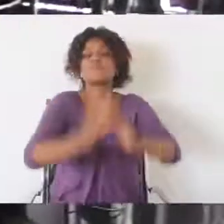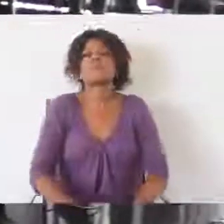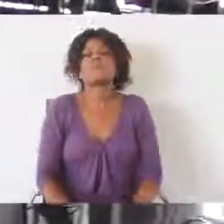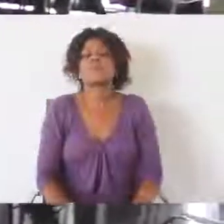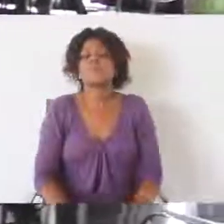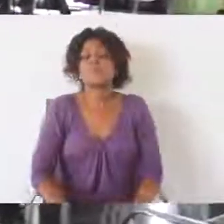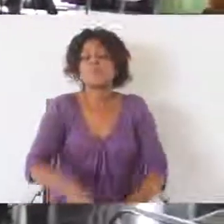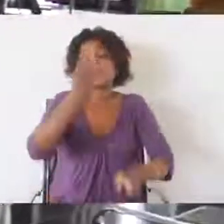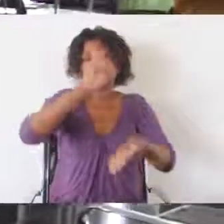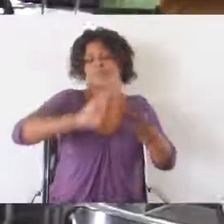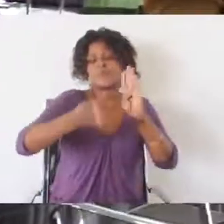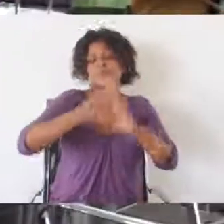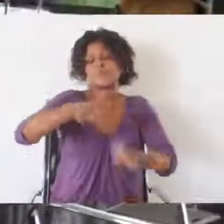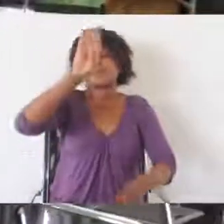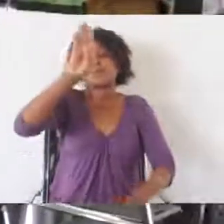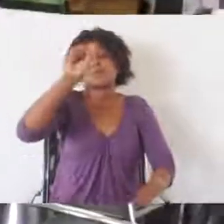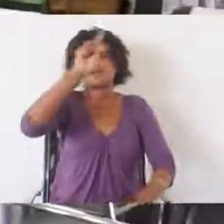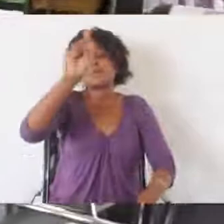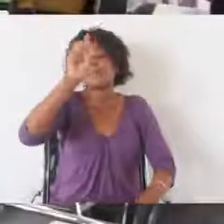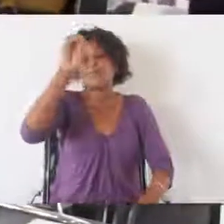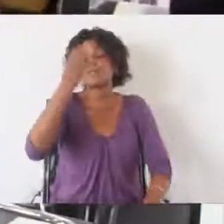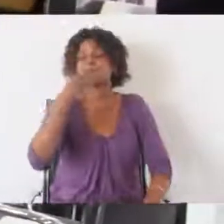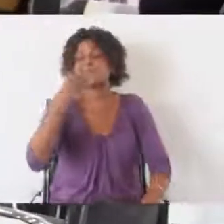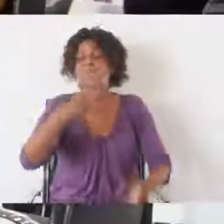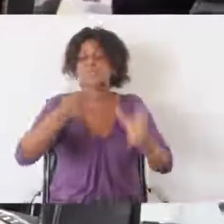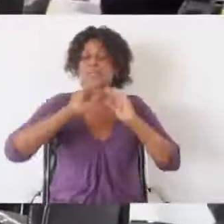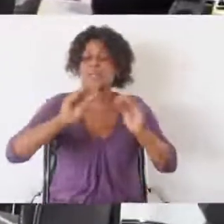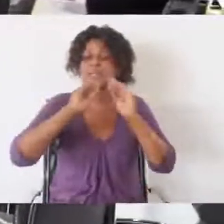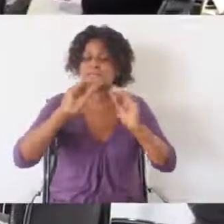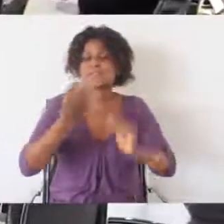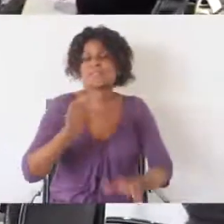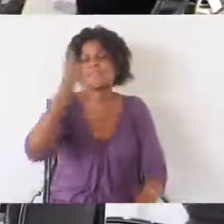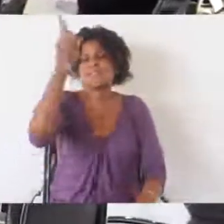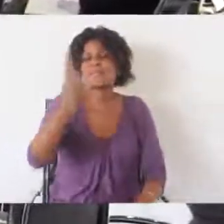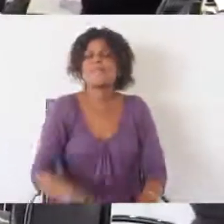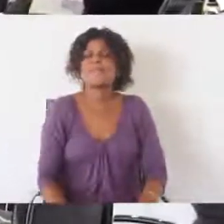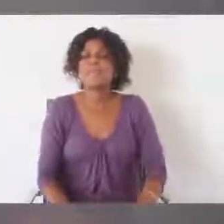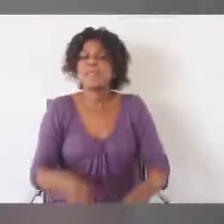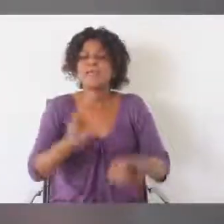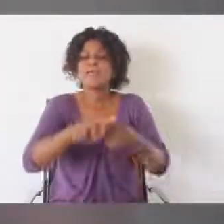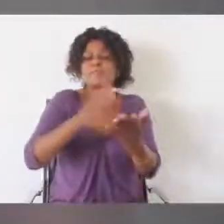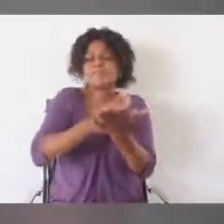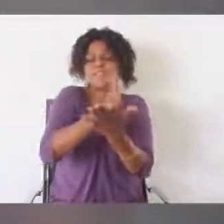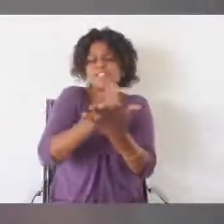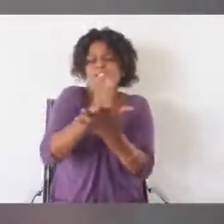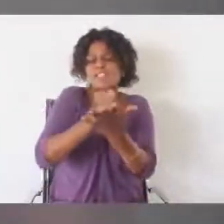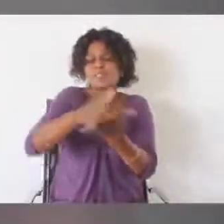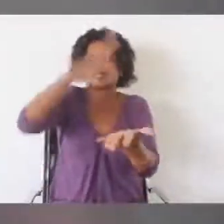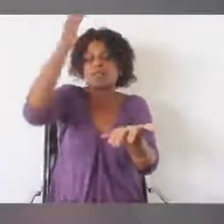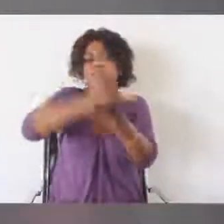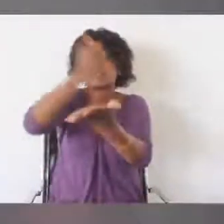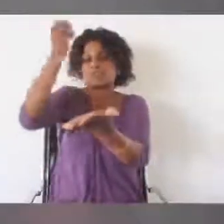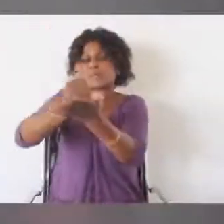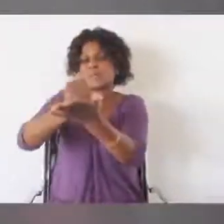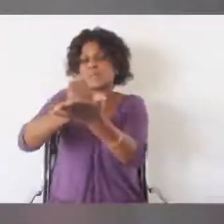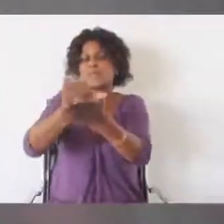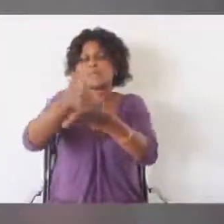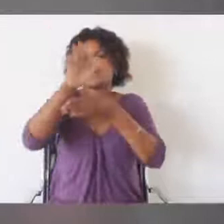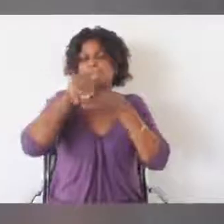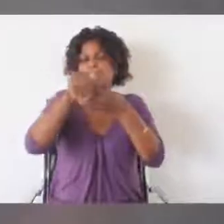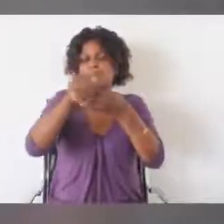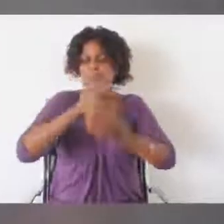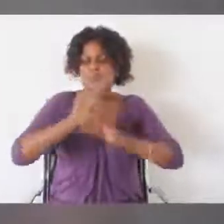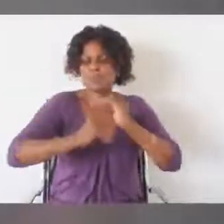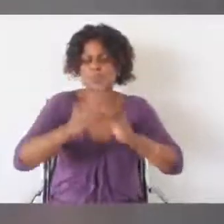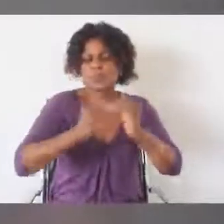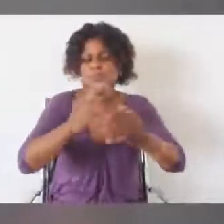ferramenta encontrada para dar continuidade ao processo de ensino e aprendizagem nos vários tipos e níveis de ensino a